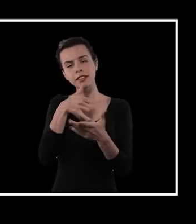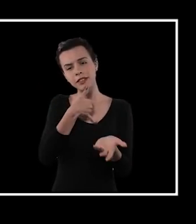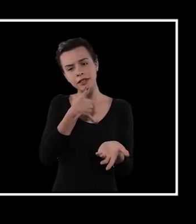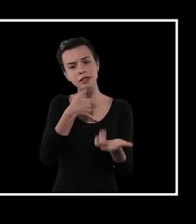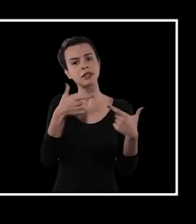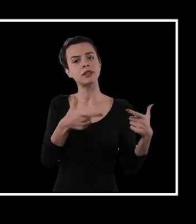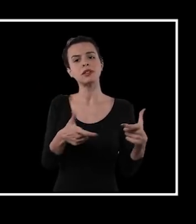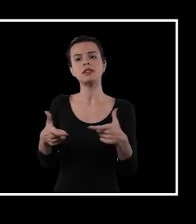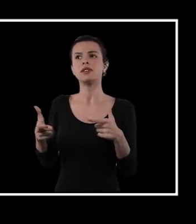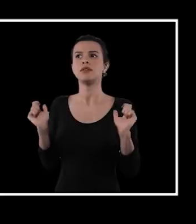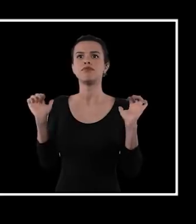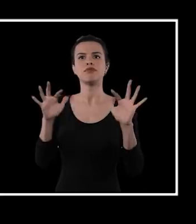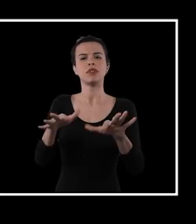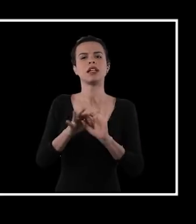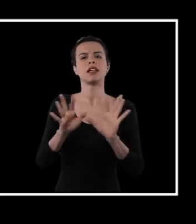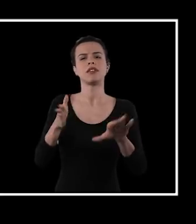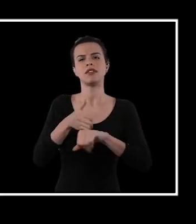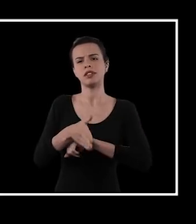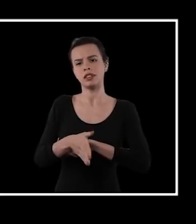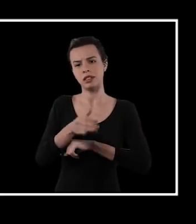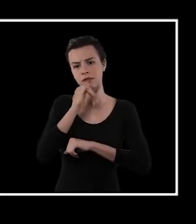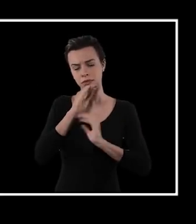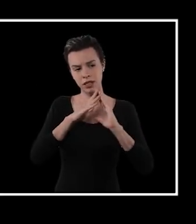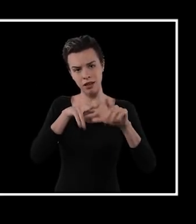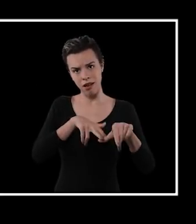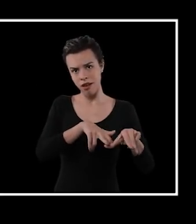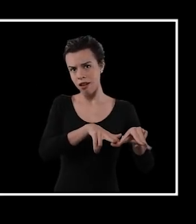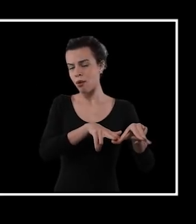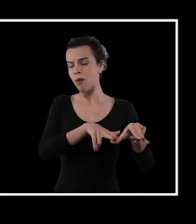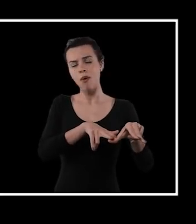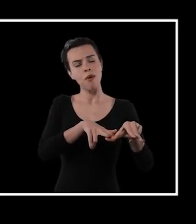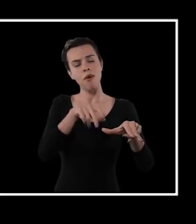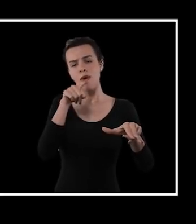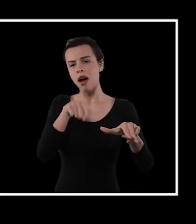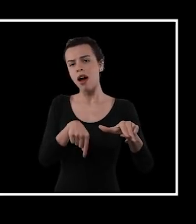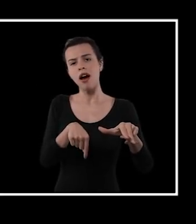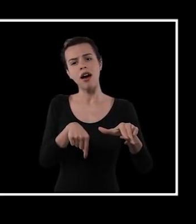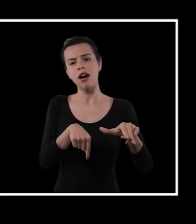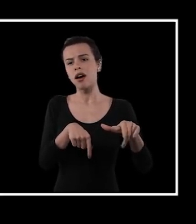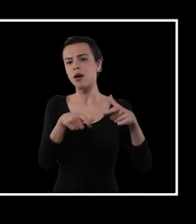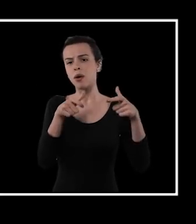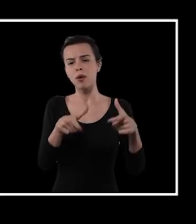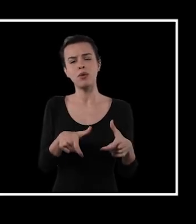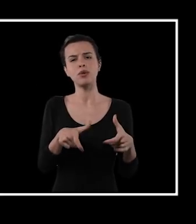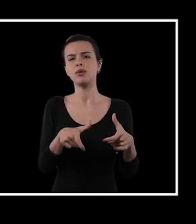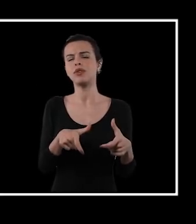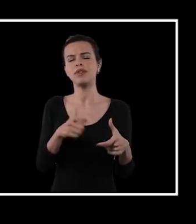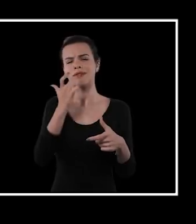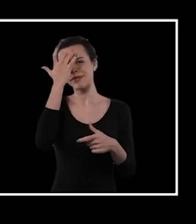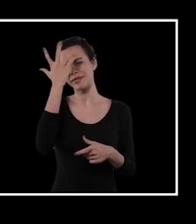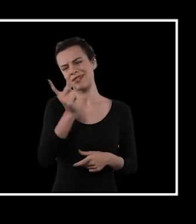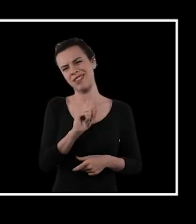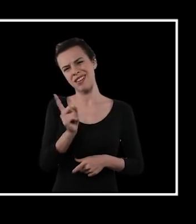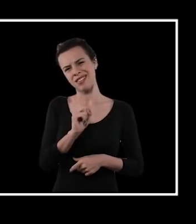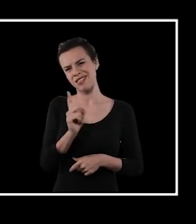que, infelizmente, não são espaços que todo mundo acessa. O terreiro, ele deixou de ser um espaço de acesso